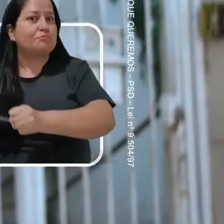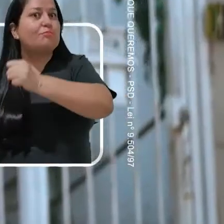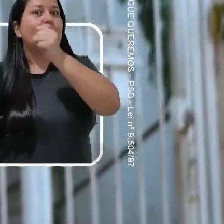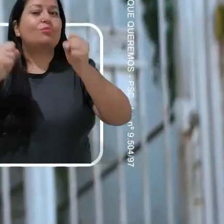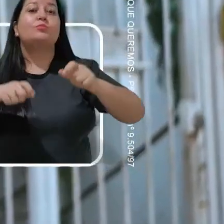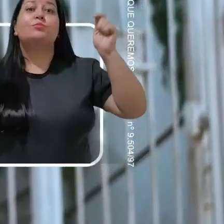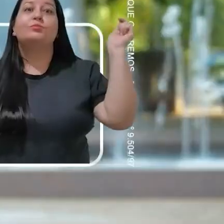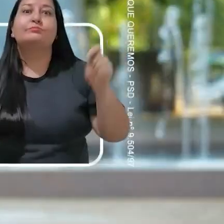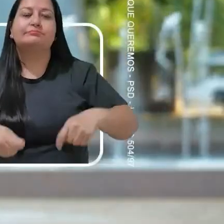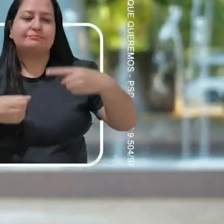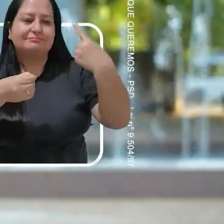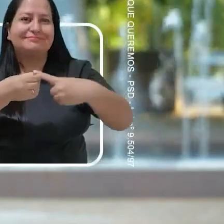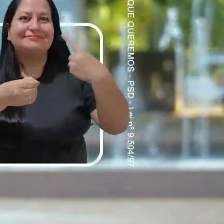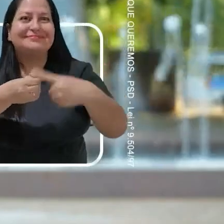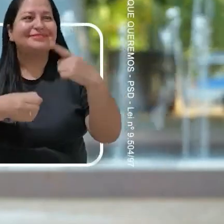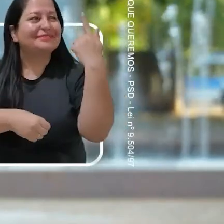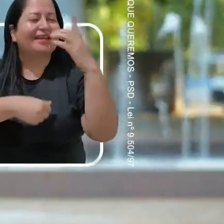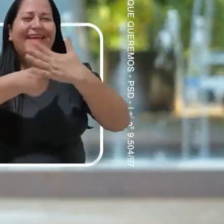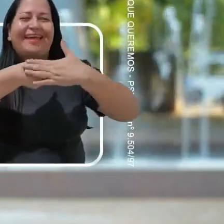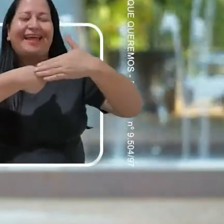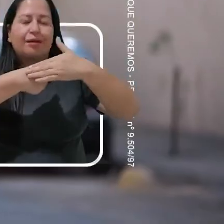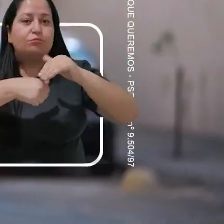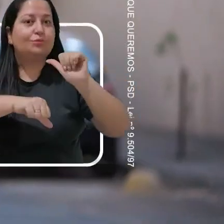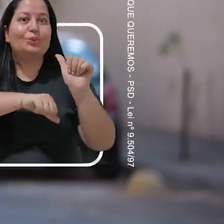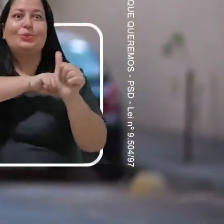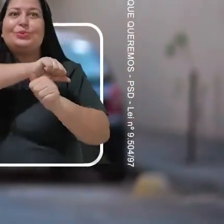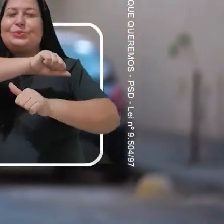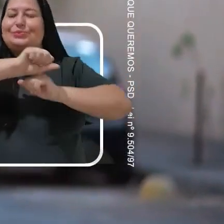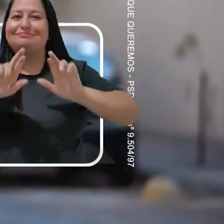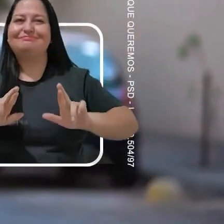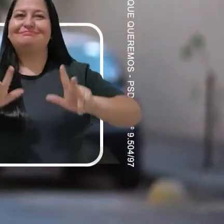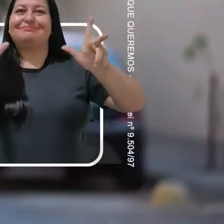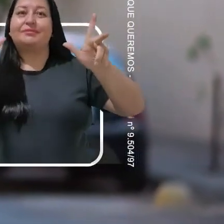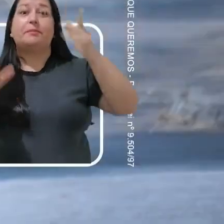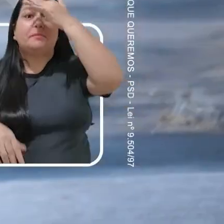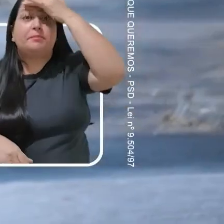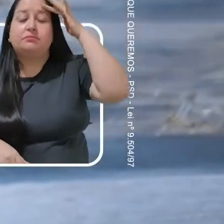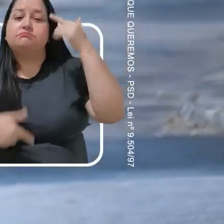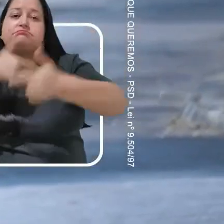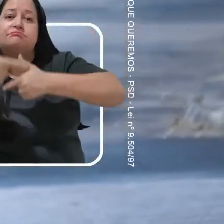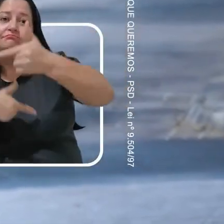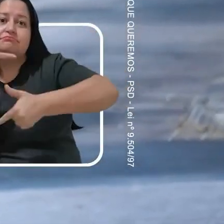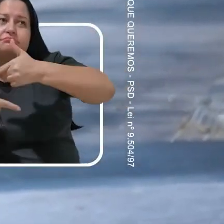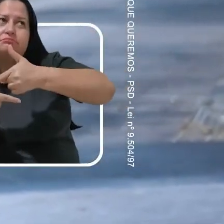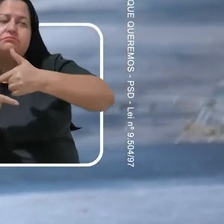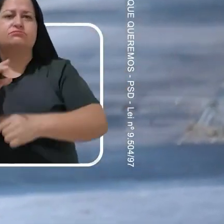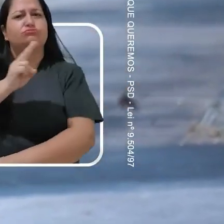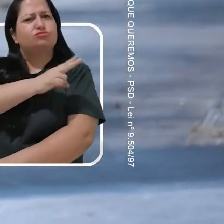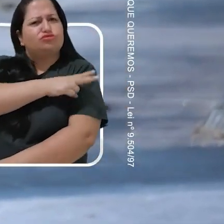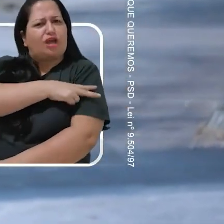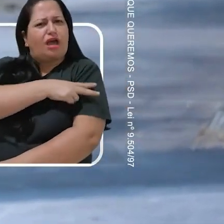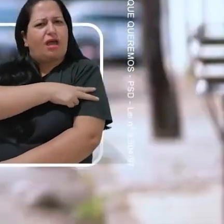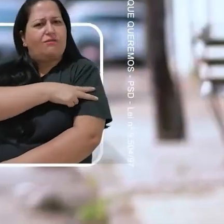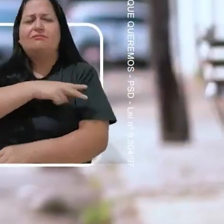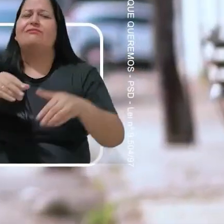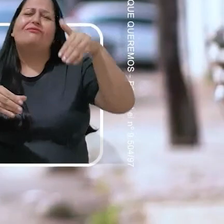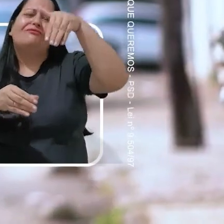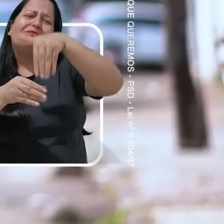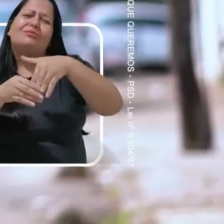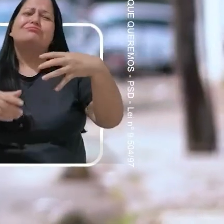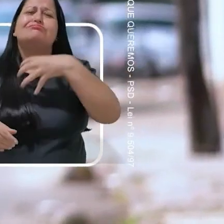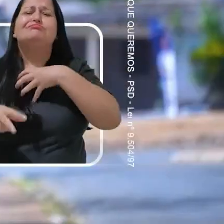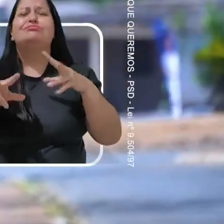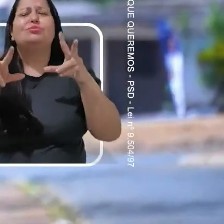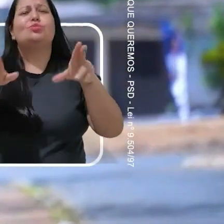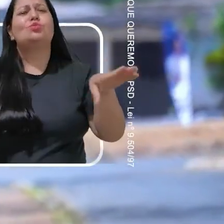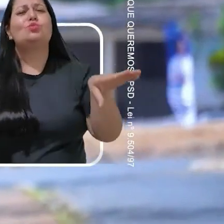transformar a nossa querida Goiânia. O voto do trabalhador vale o mesmo que o voto do patrão. O voto da